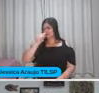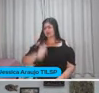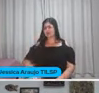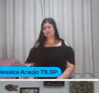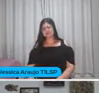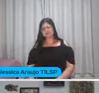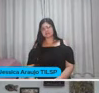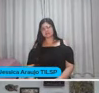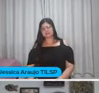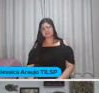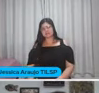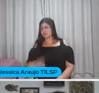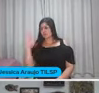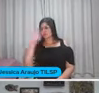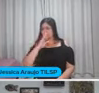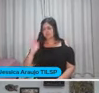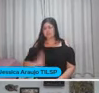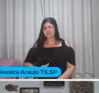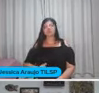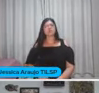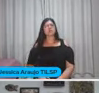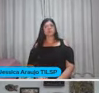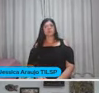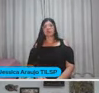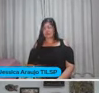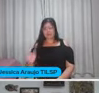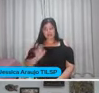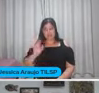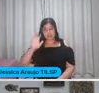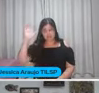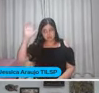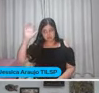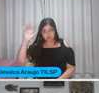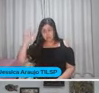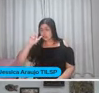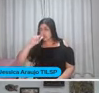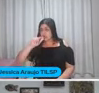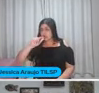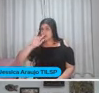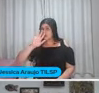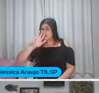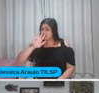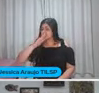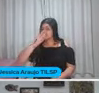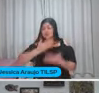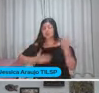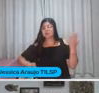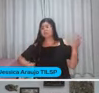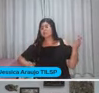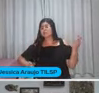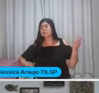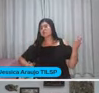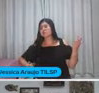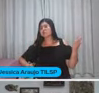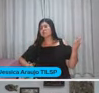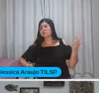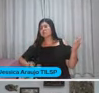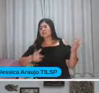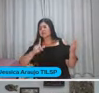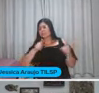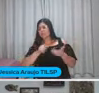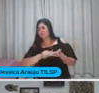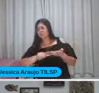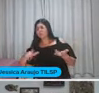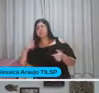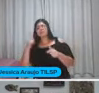O Brasil é rico Em recursos hídricos Mas a gente também Andou bobeando muito Já passamos aí O efeito de seca De problemas